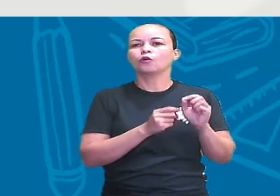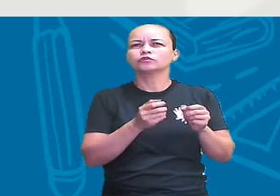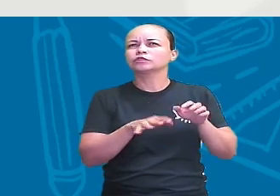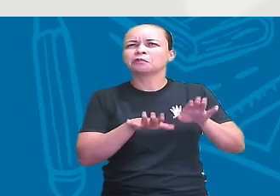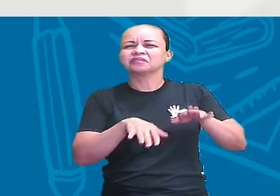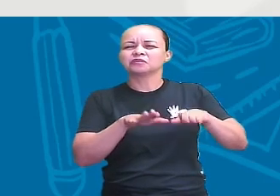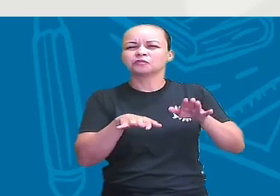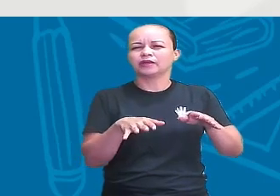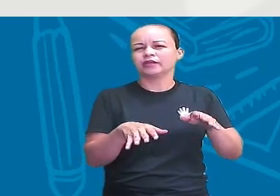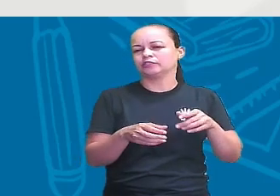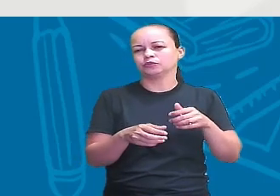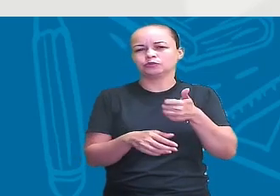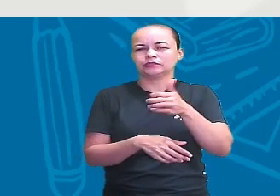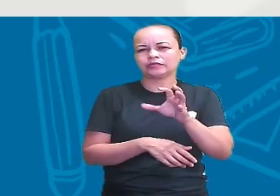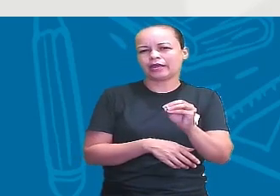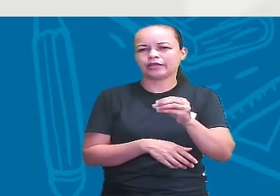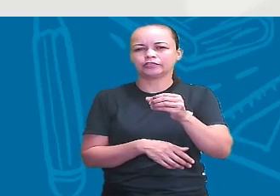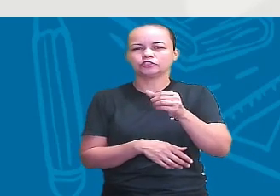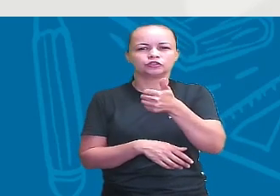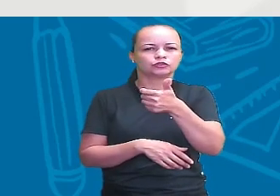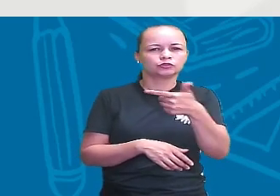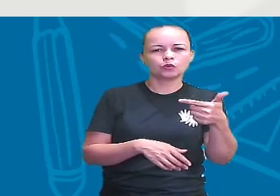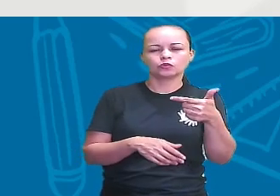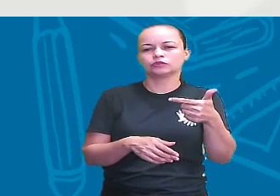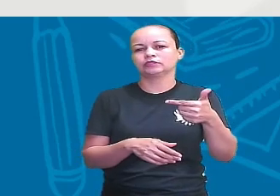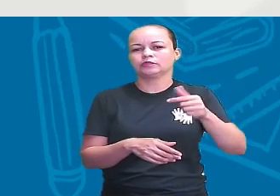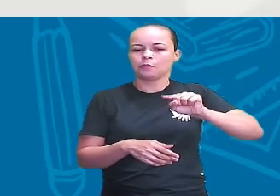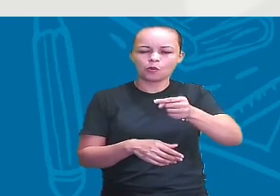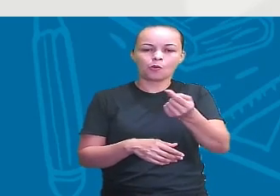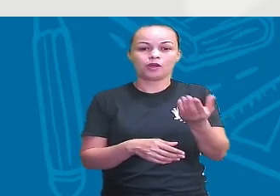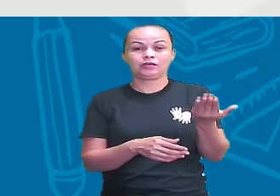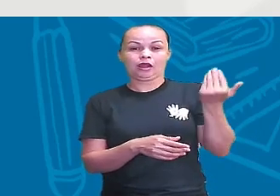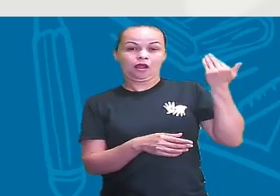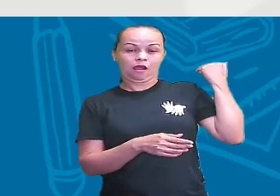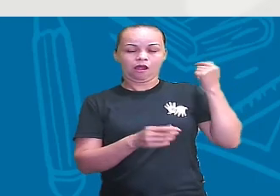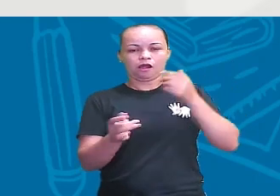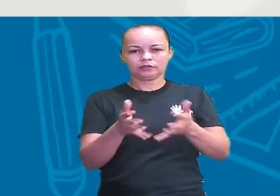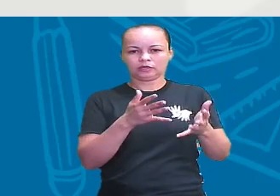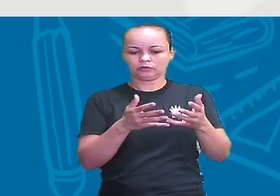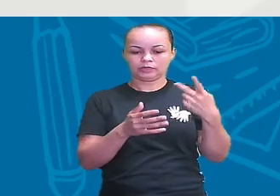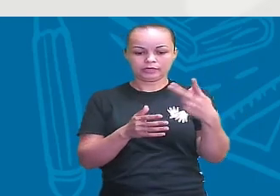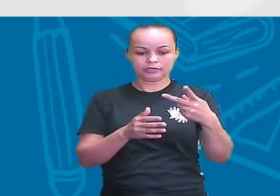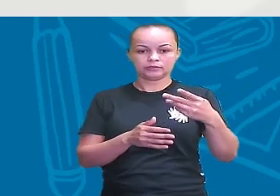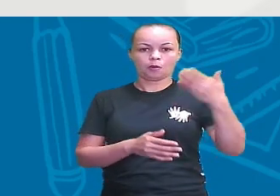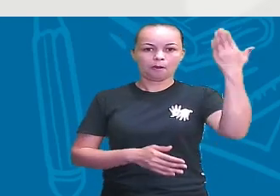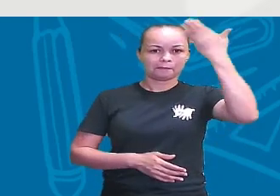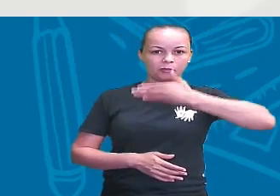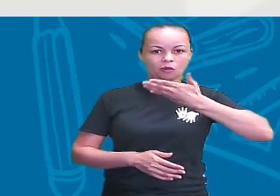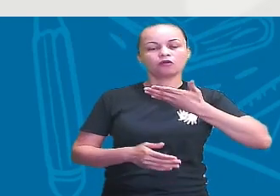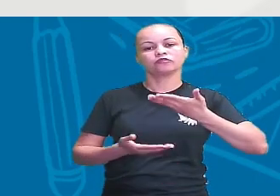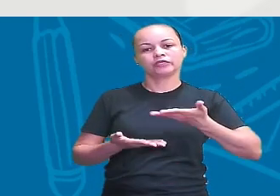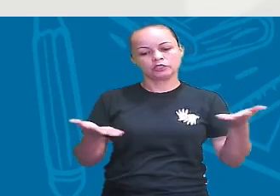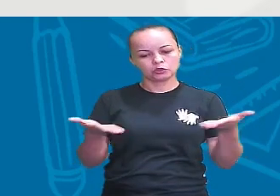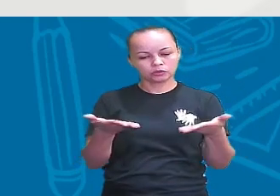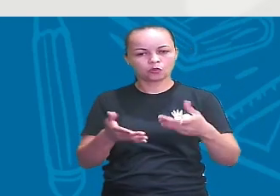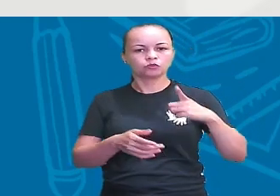entre 12 e 10 mil anos atrás, tá? Então, esses sítios históricos, eles são a prova de que houve essa migração há tanto